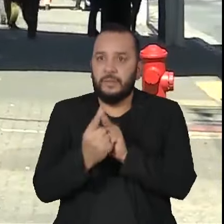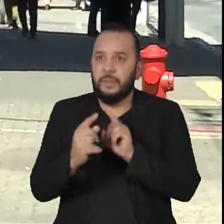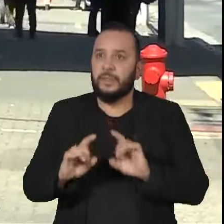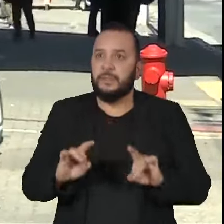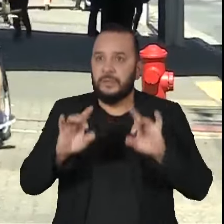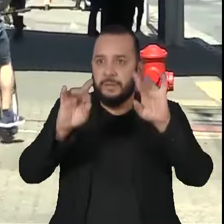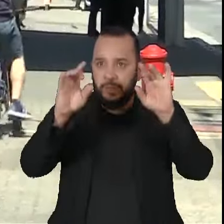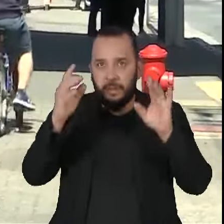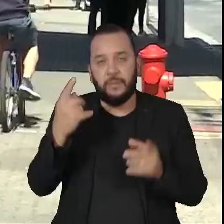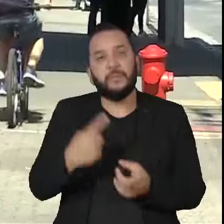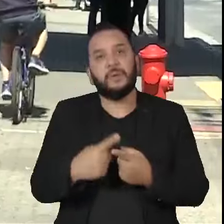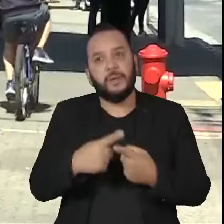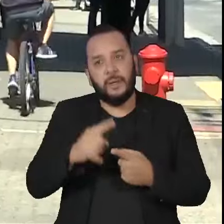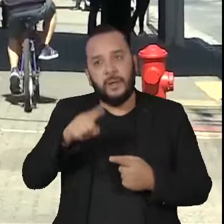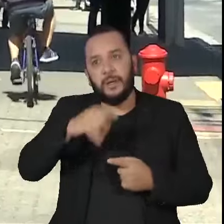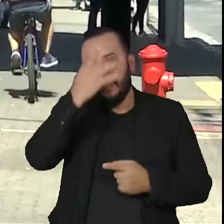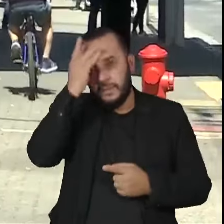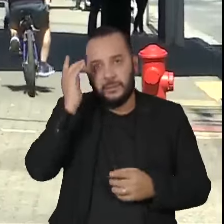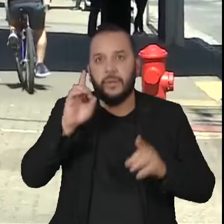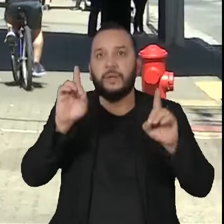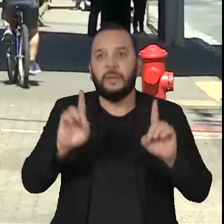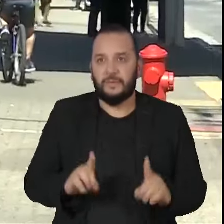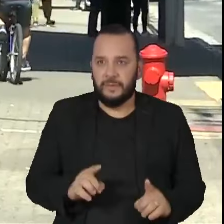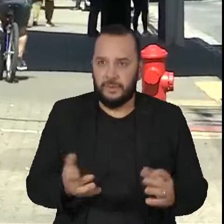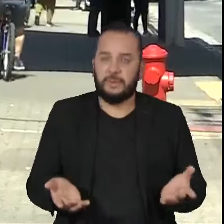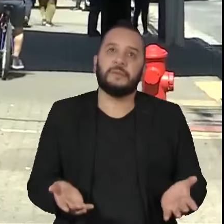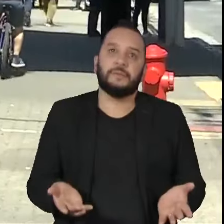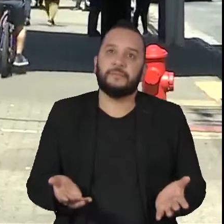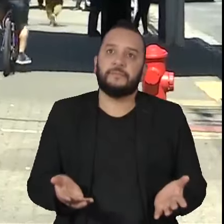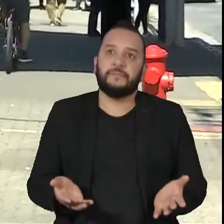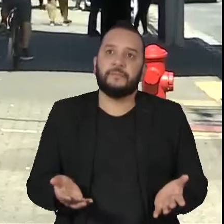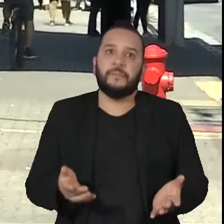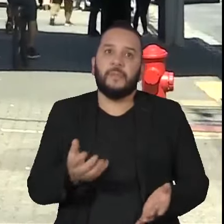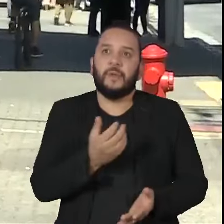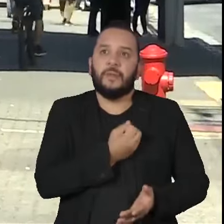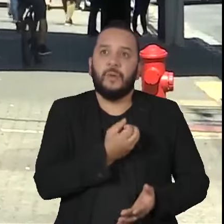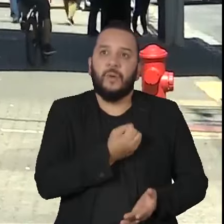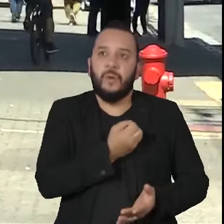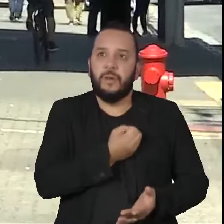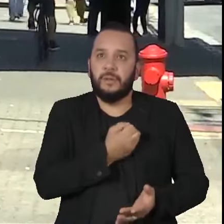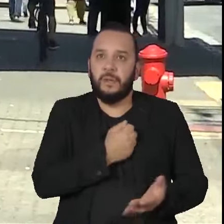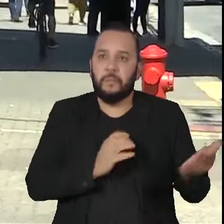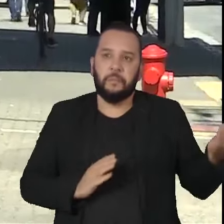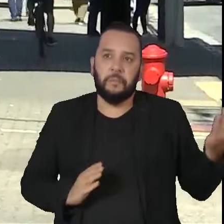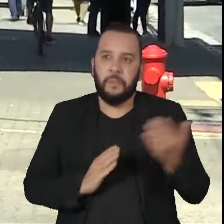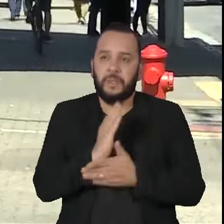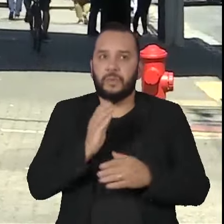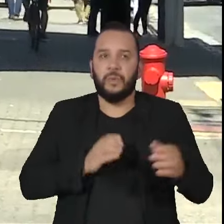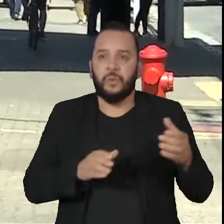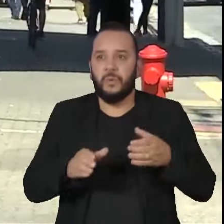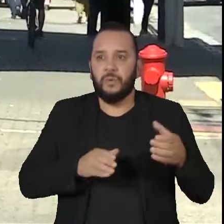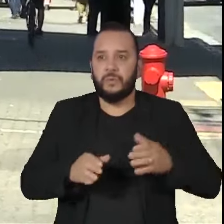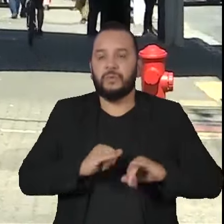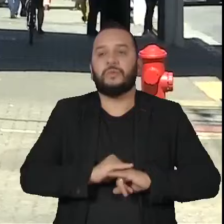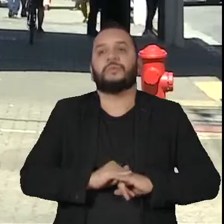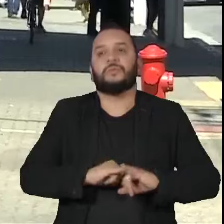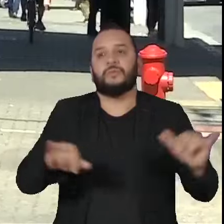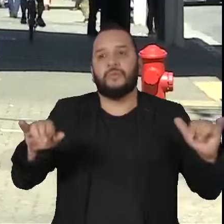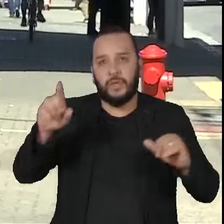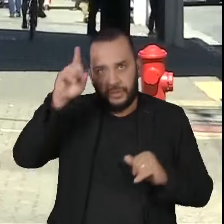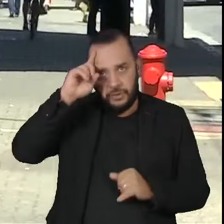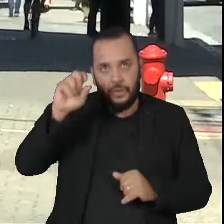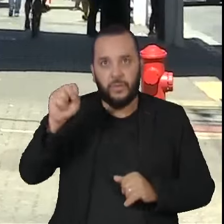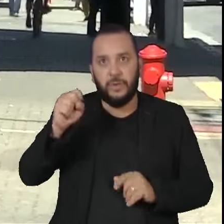a prova por serem pessoas com deficiência. As notas finais do concurso vão ser divulgadas no dia